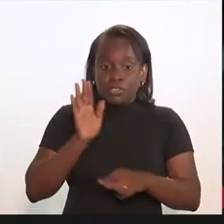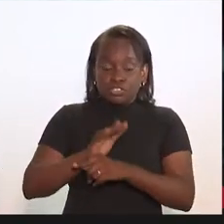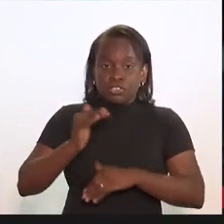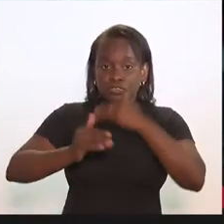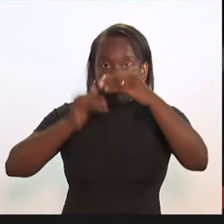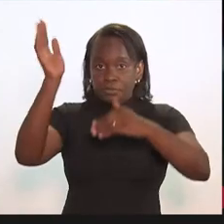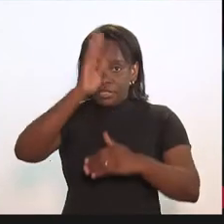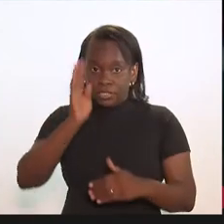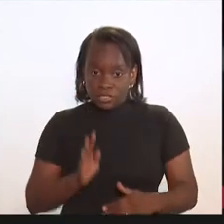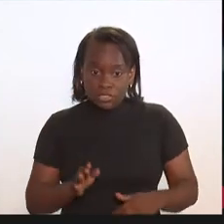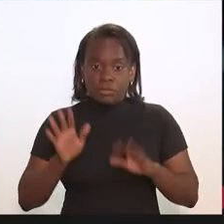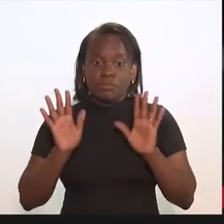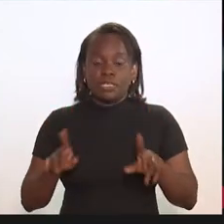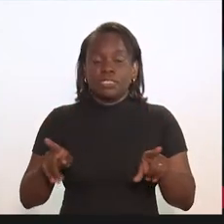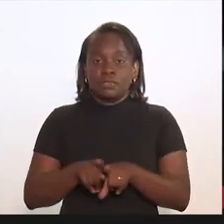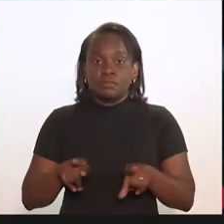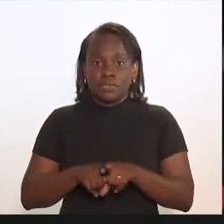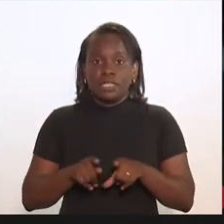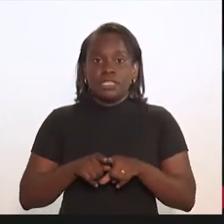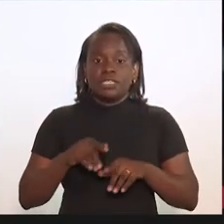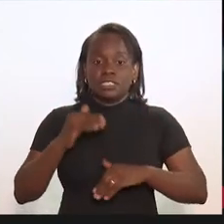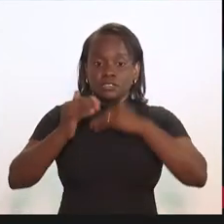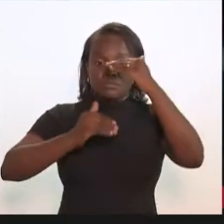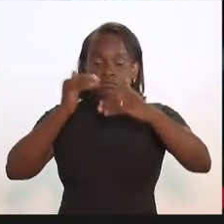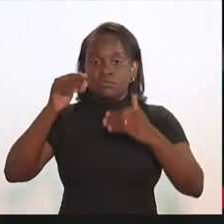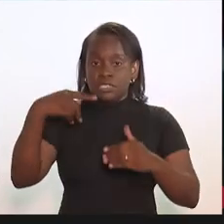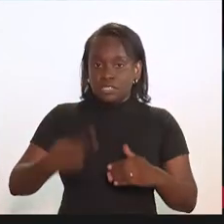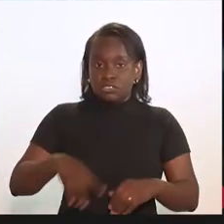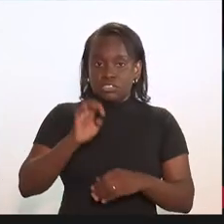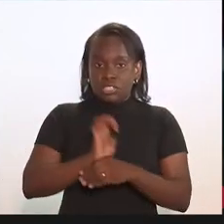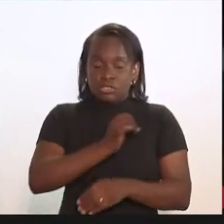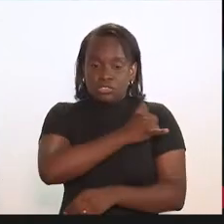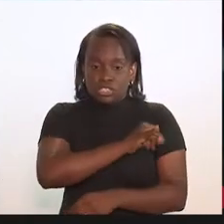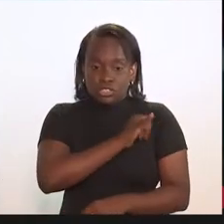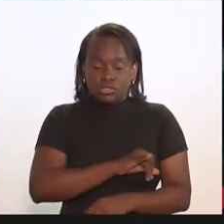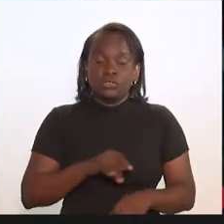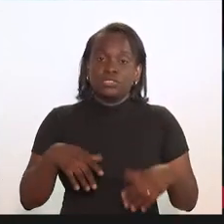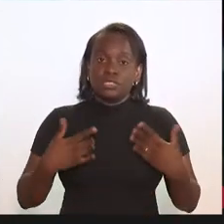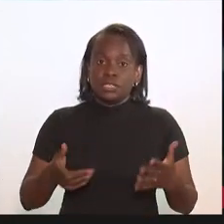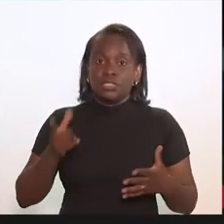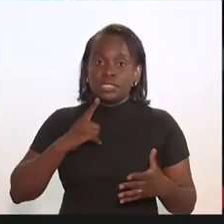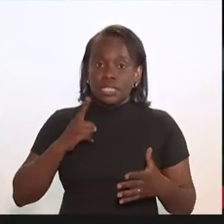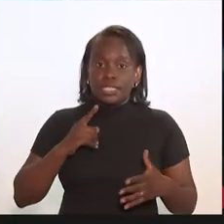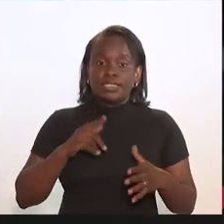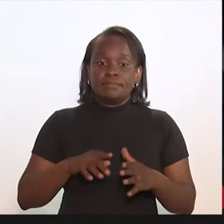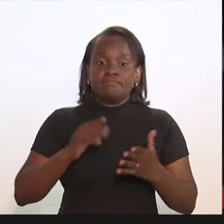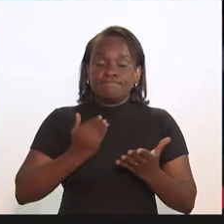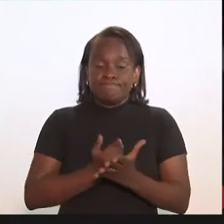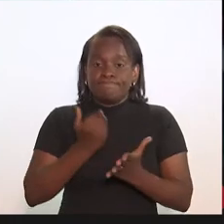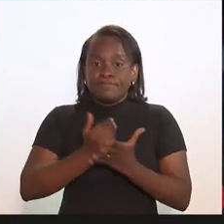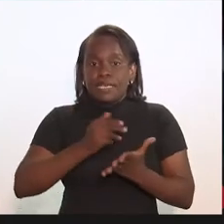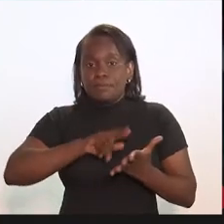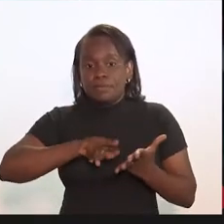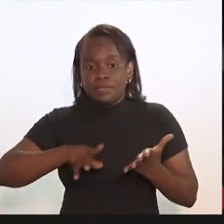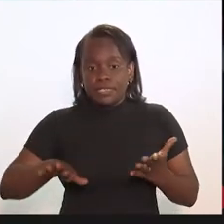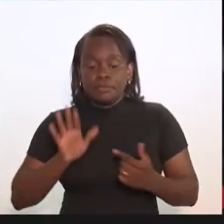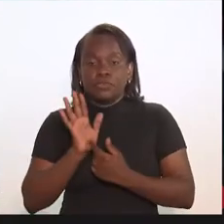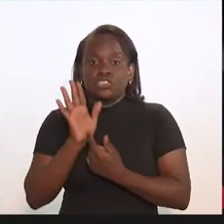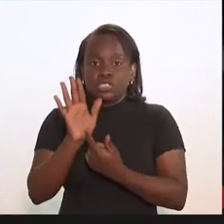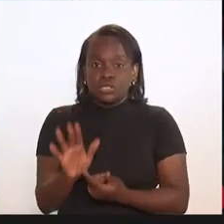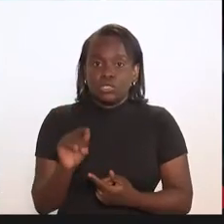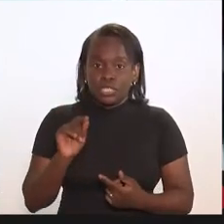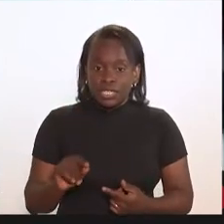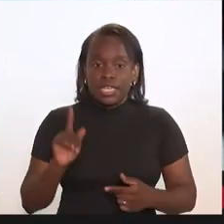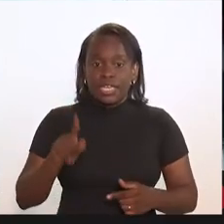só para o desenvolvimento nacional, mas também para o desenvolvimento do nosso Estado. E aí entra essa questão do desdobramento, mostrando para eles